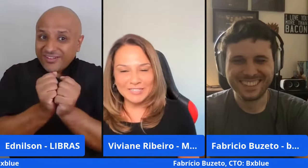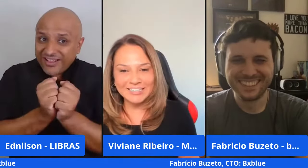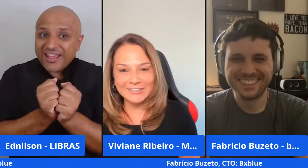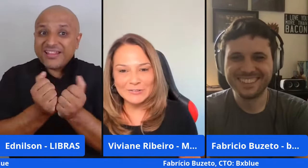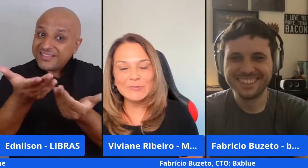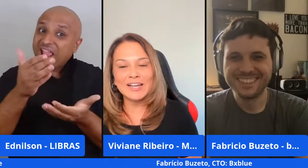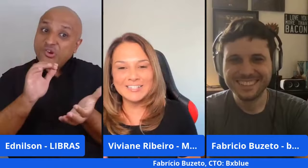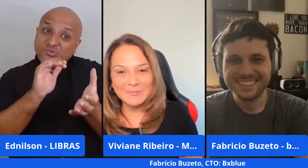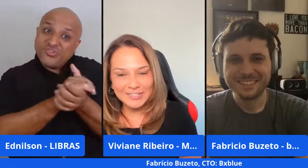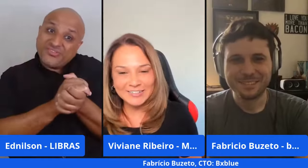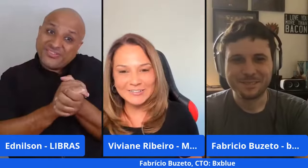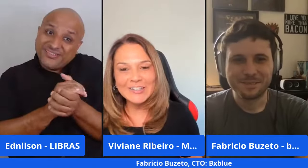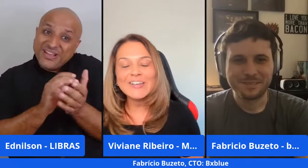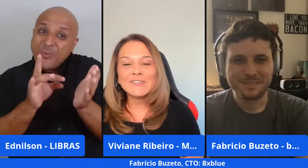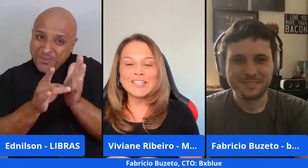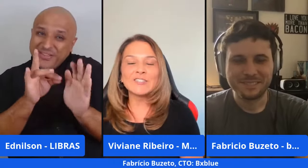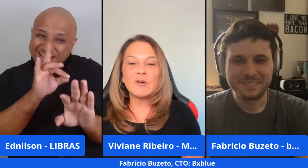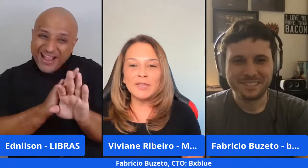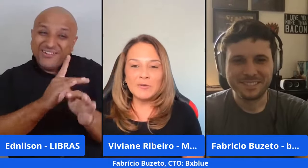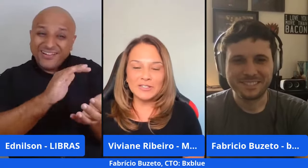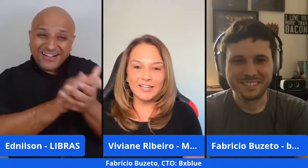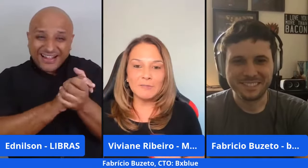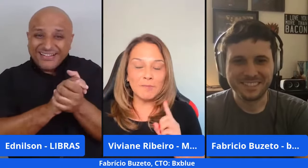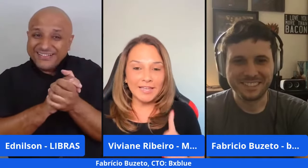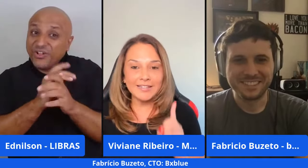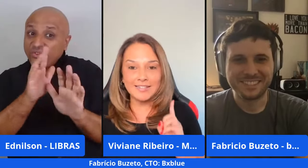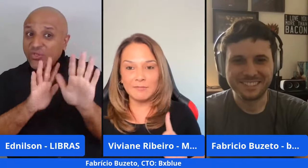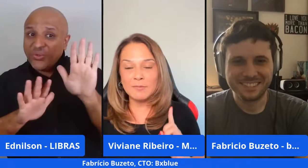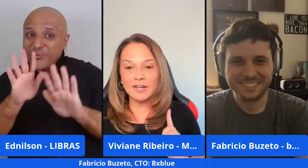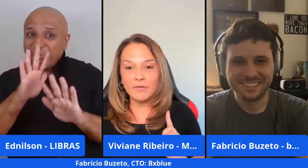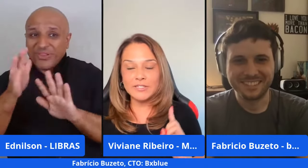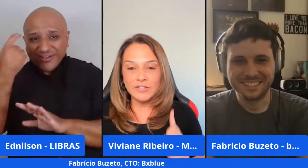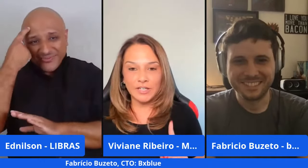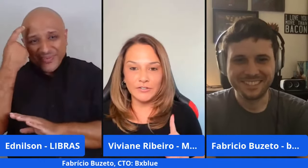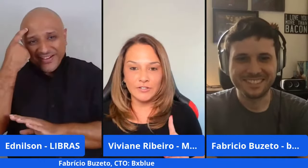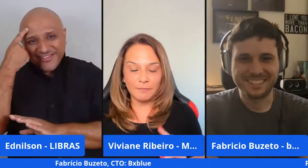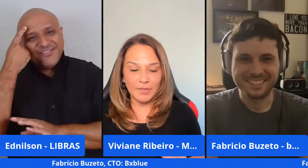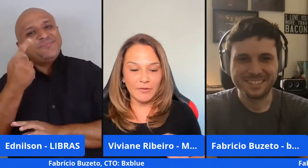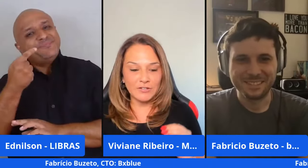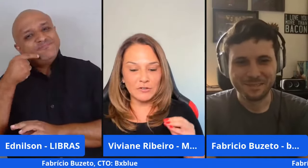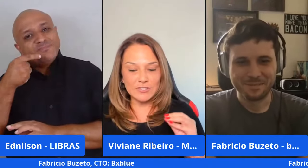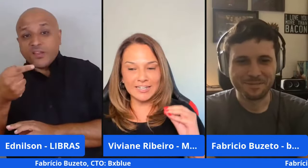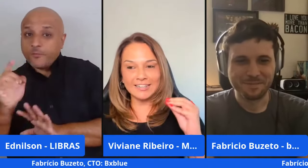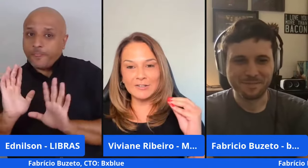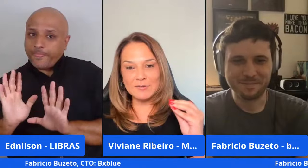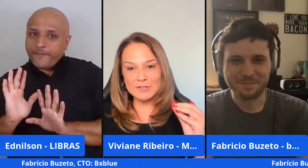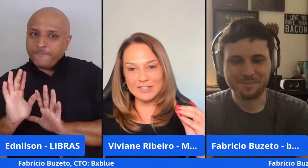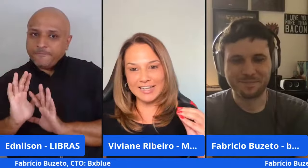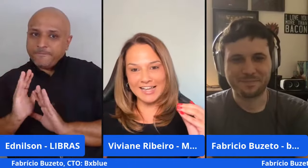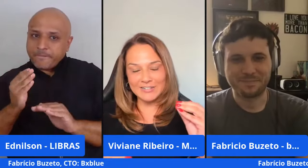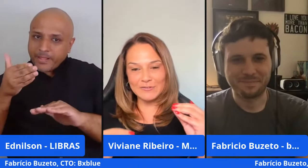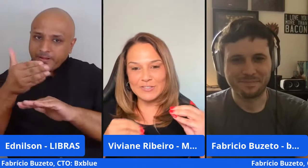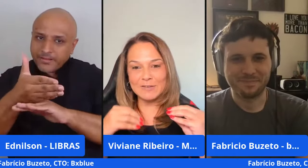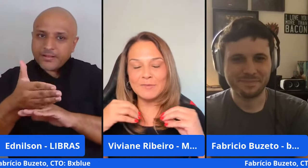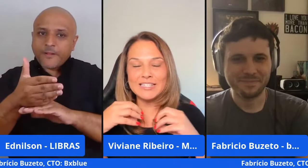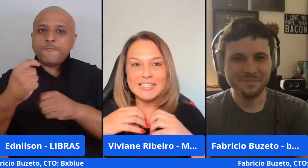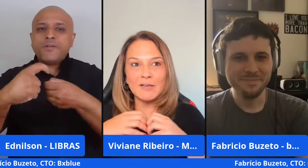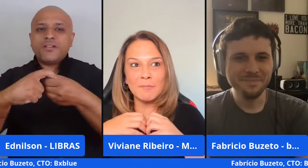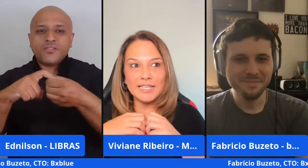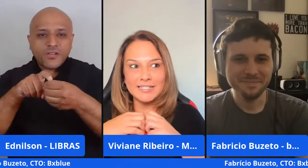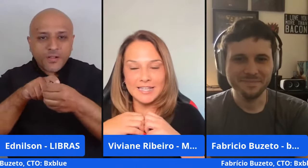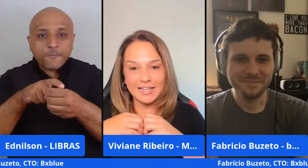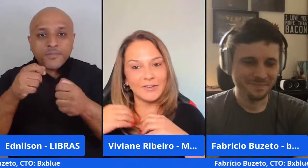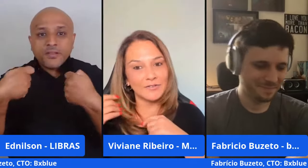relacionamento num casamento vocês tomem cuidado e pensem a primeira coisa gente eu acho que quando você está entrando numa sociedade você